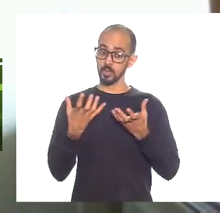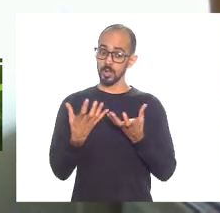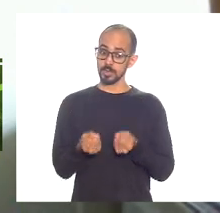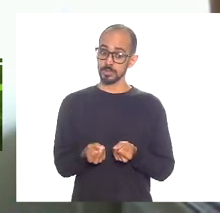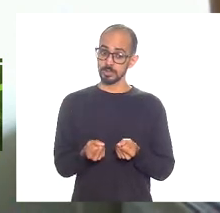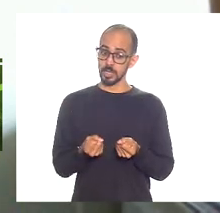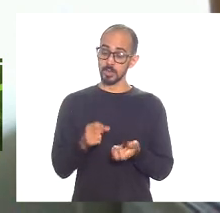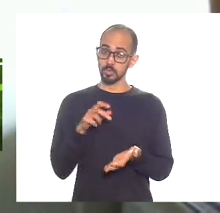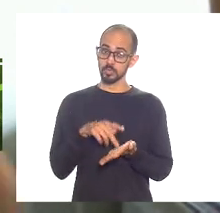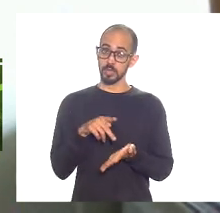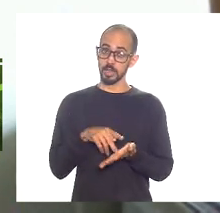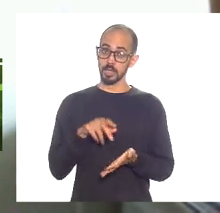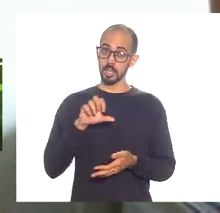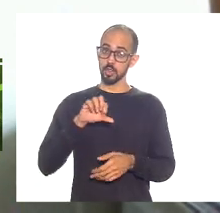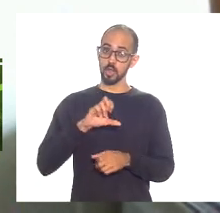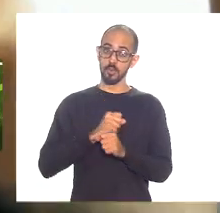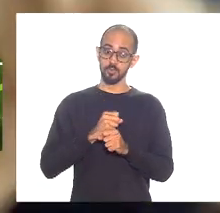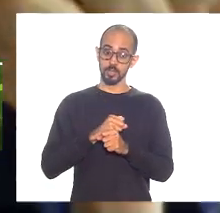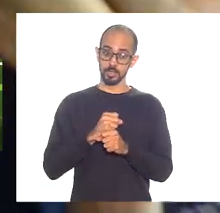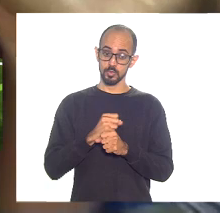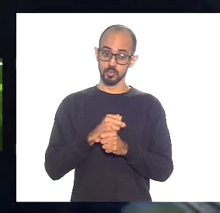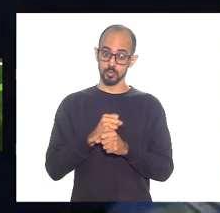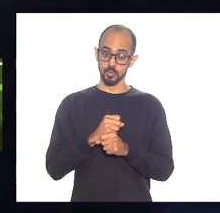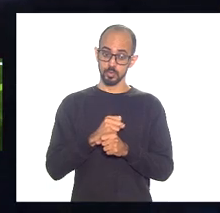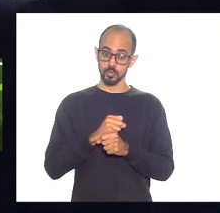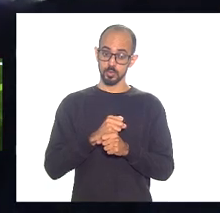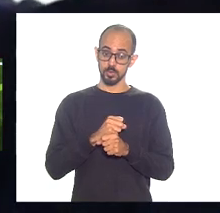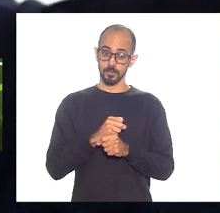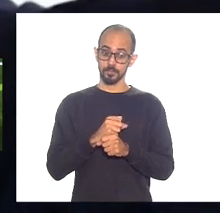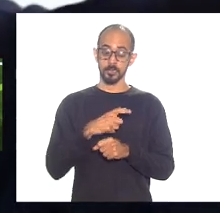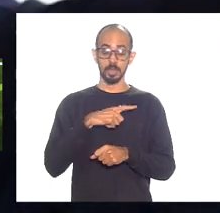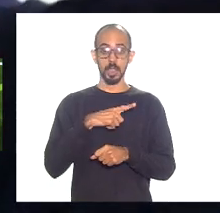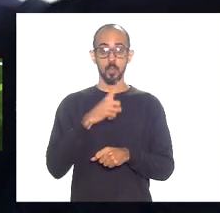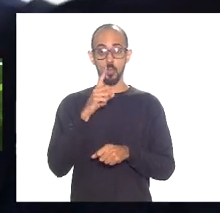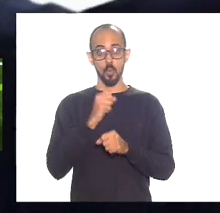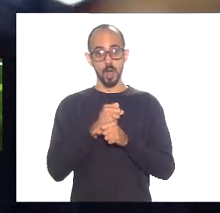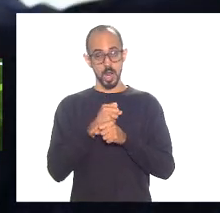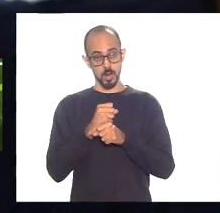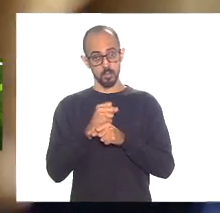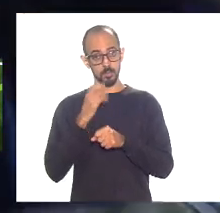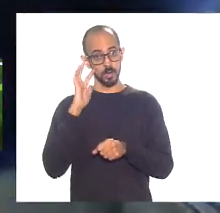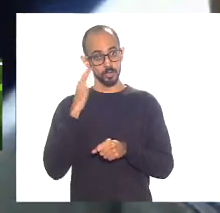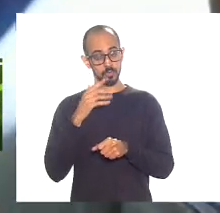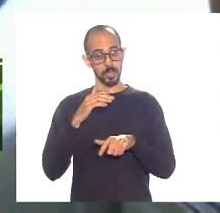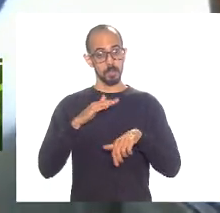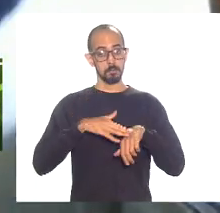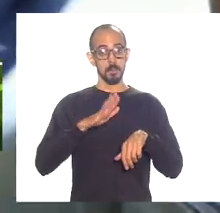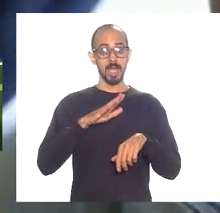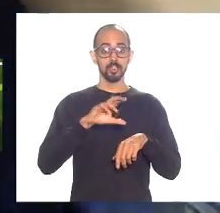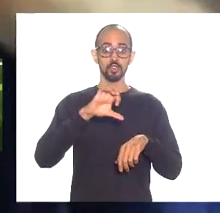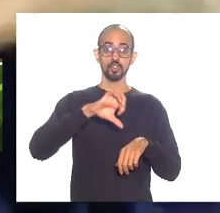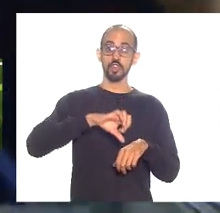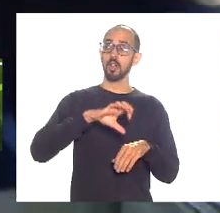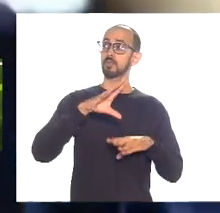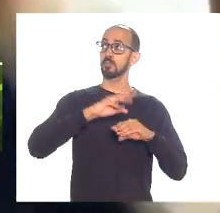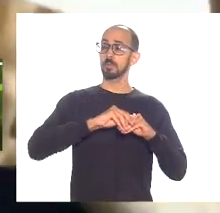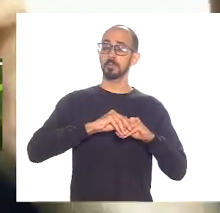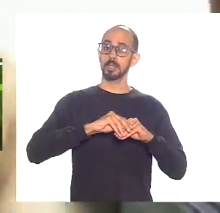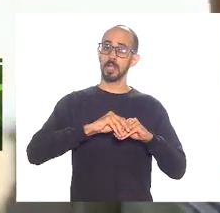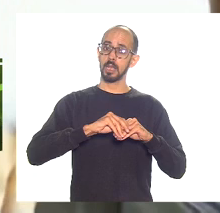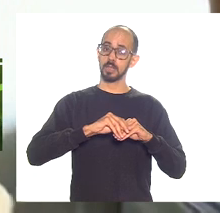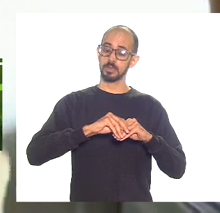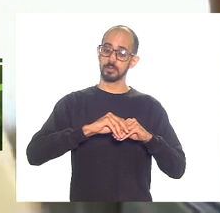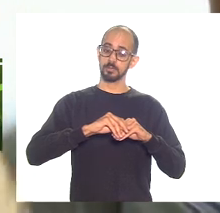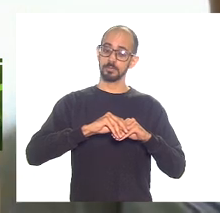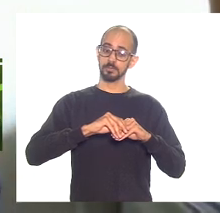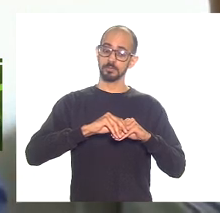anos que na verdade são dez tem um ano para adesão e mais nove depois da adesão para completar